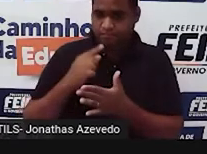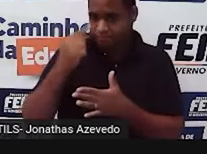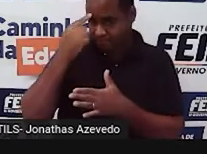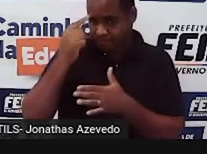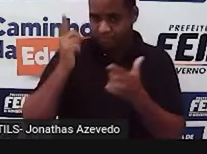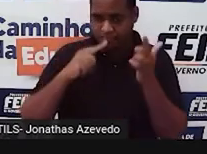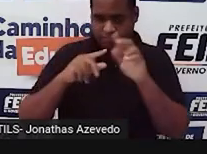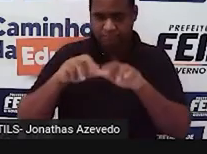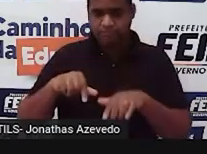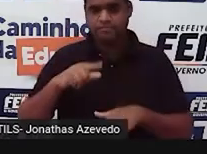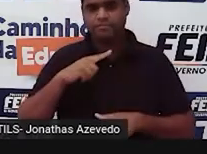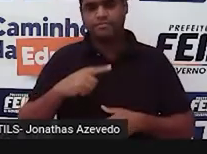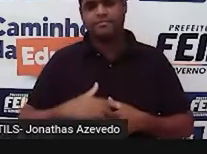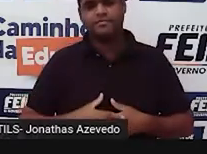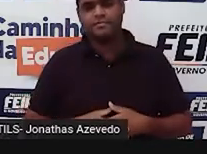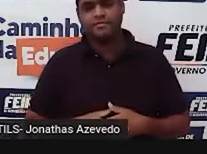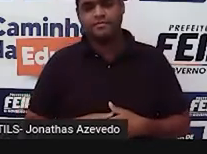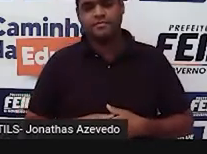relembrando.